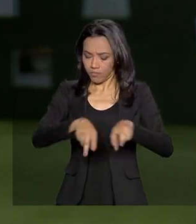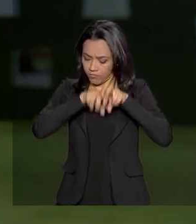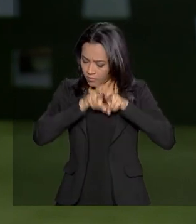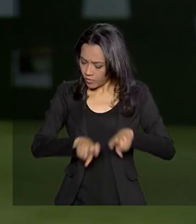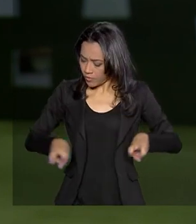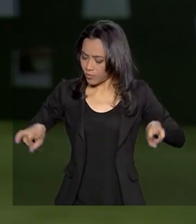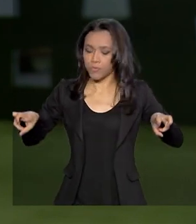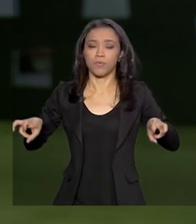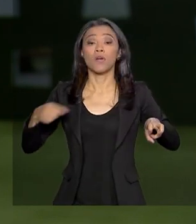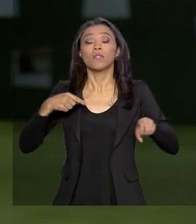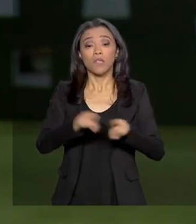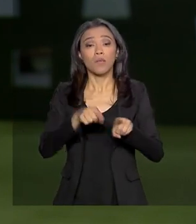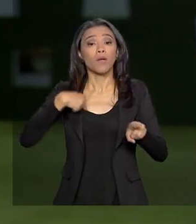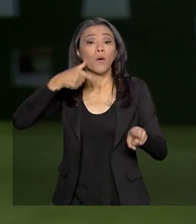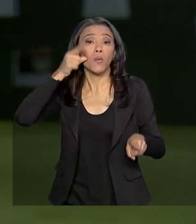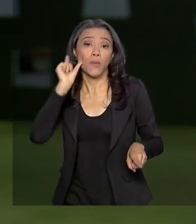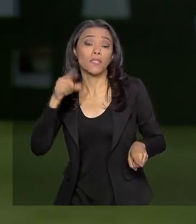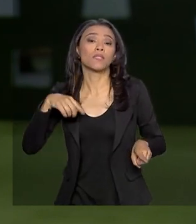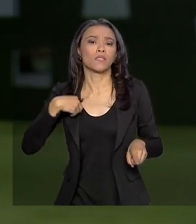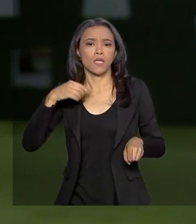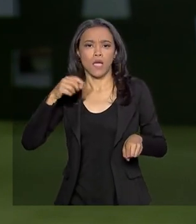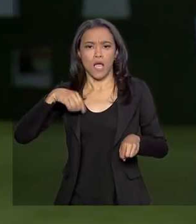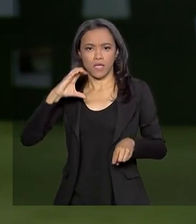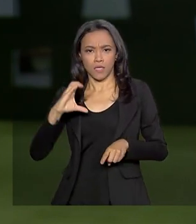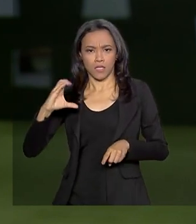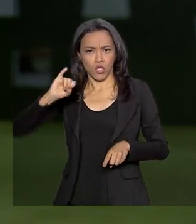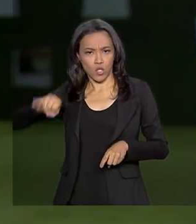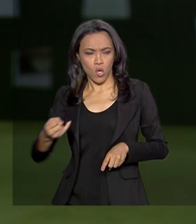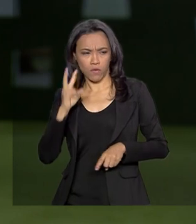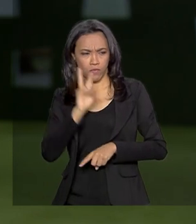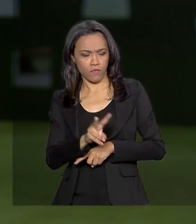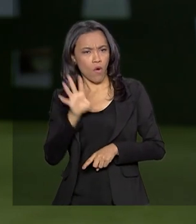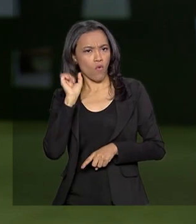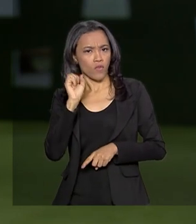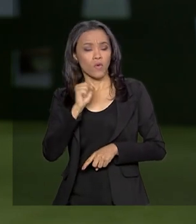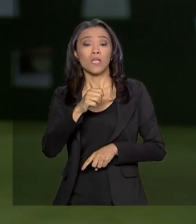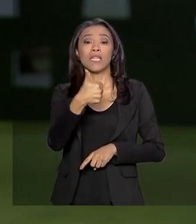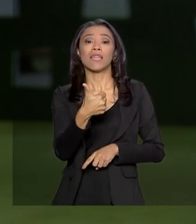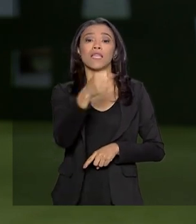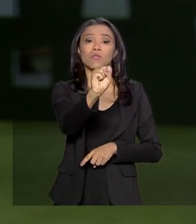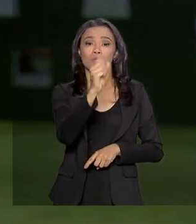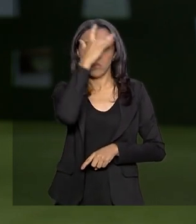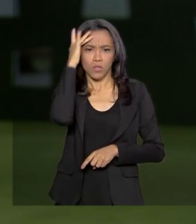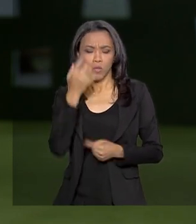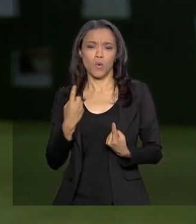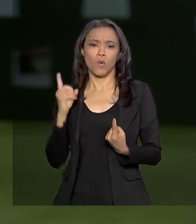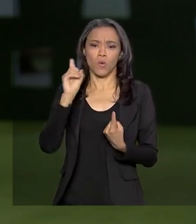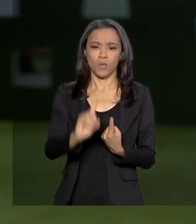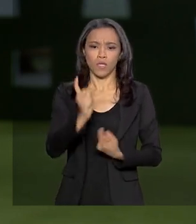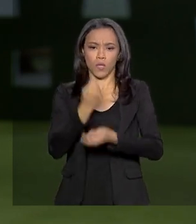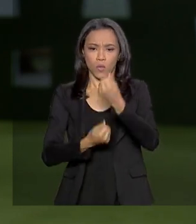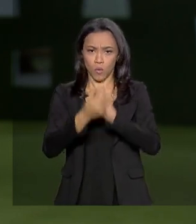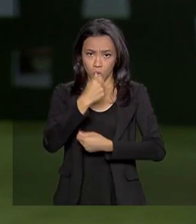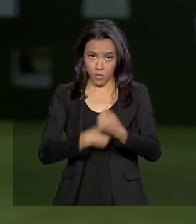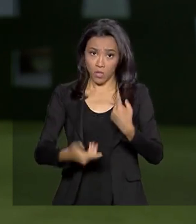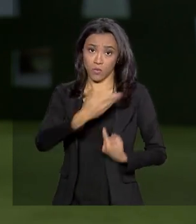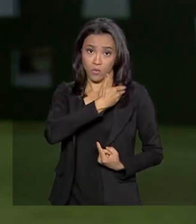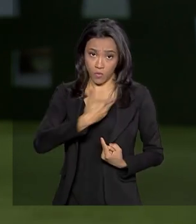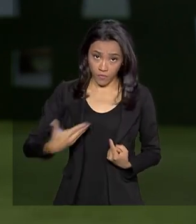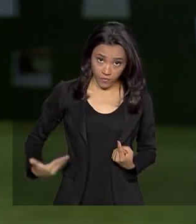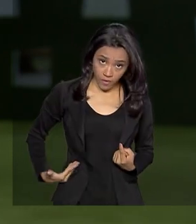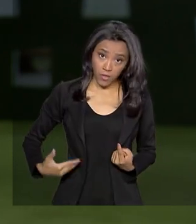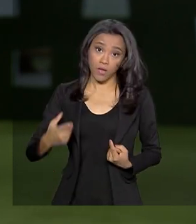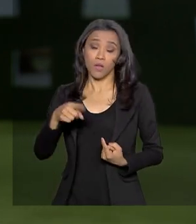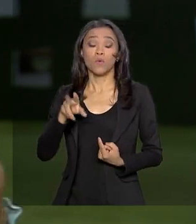reuniões, a CCJ ouviu 18 pessoas, entre elas, integrantes da equipe econômica do governo, como o secretário especial da